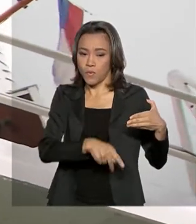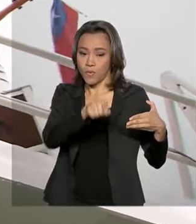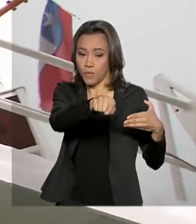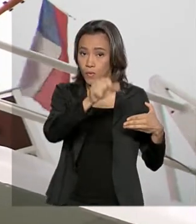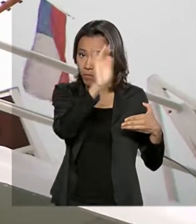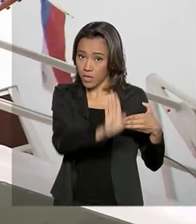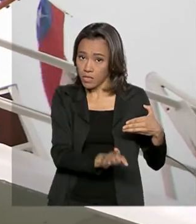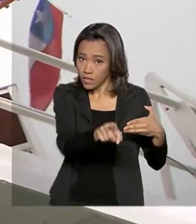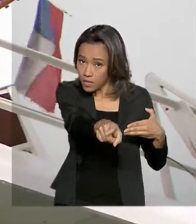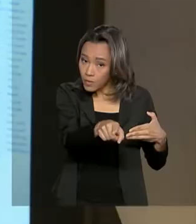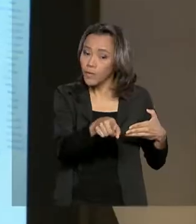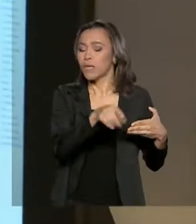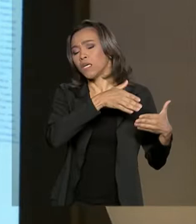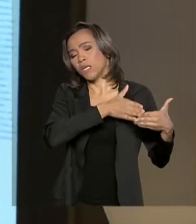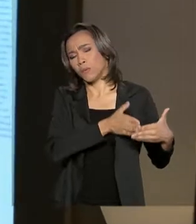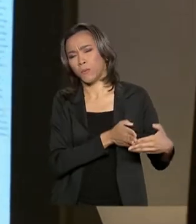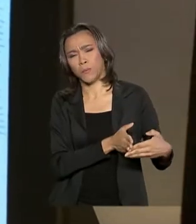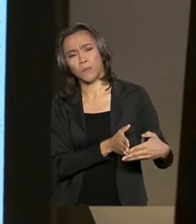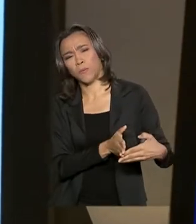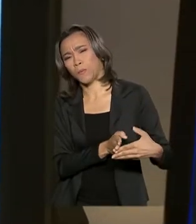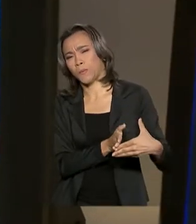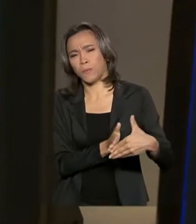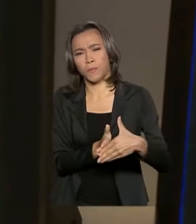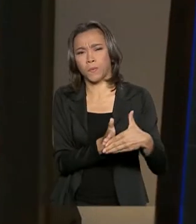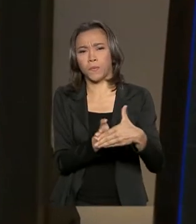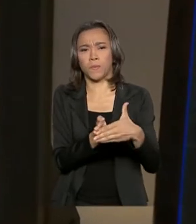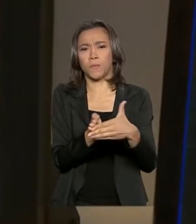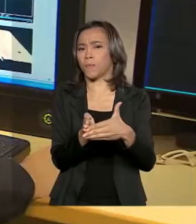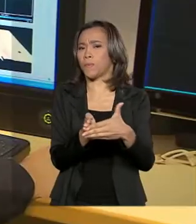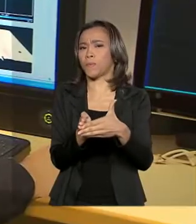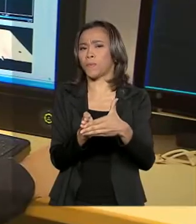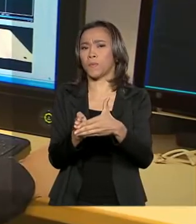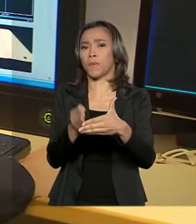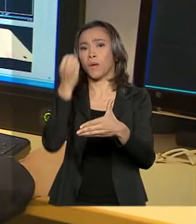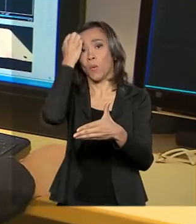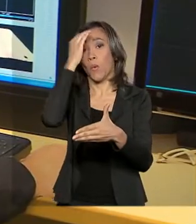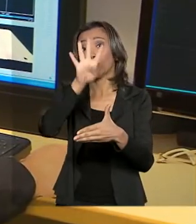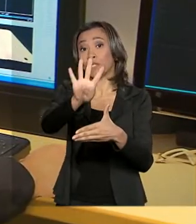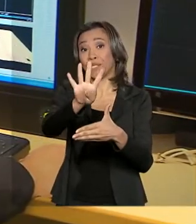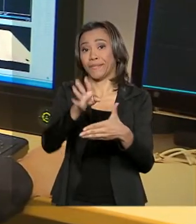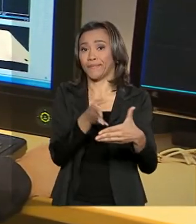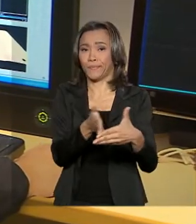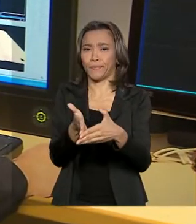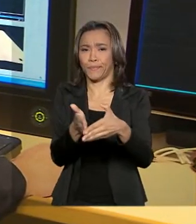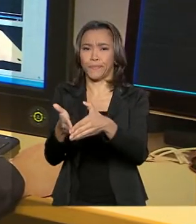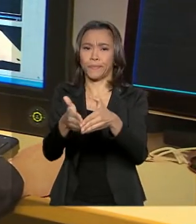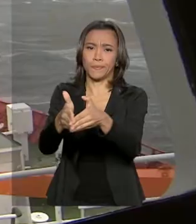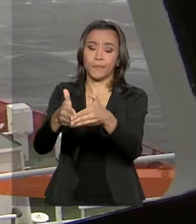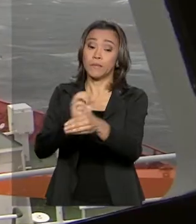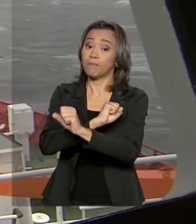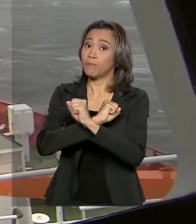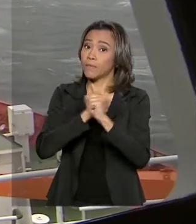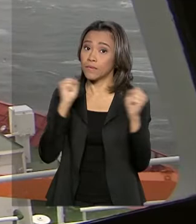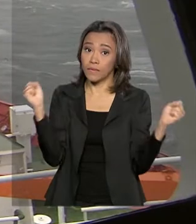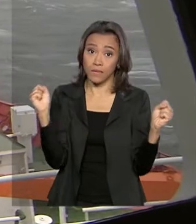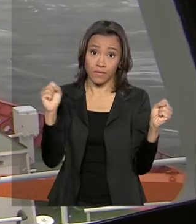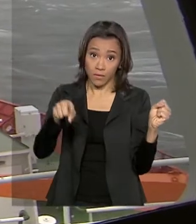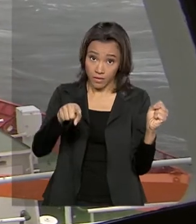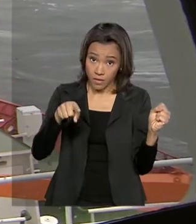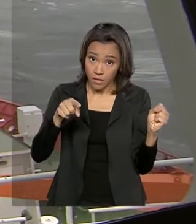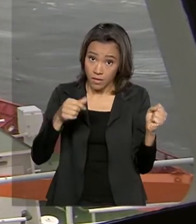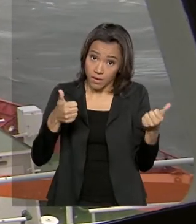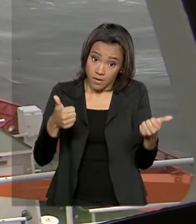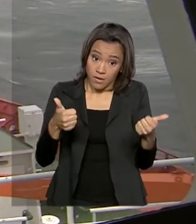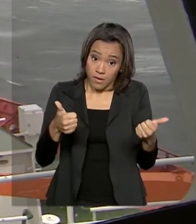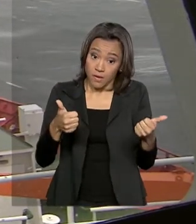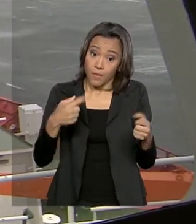Maximiano, e começamos a travessia prevista para quatro dias. Mas era impossível garantir que isso iria realmente